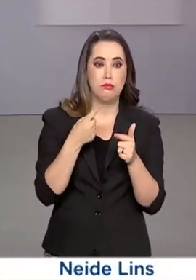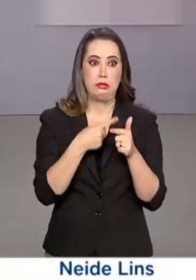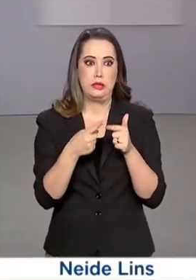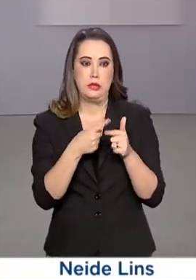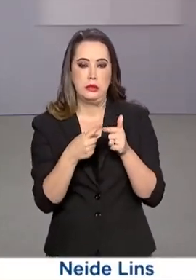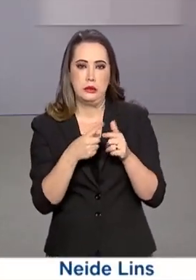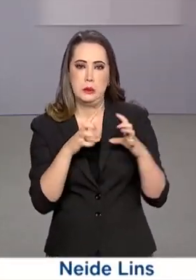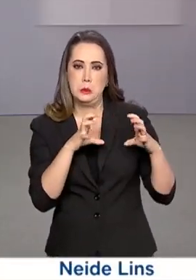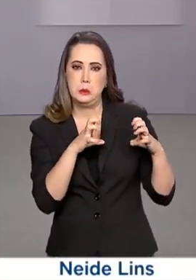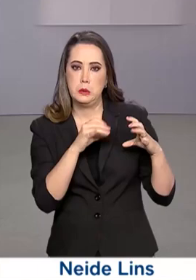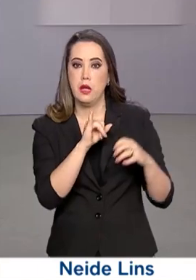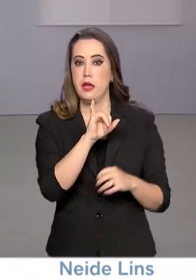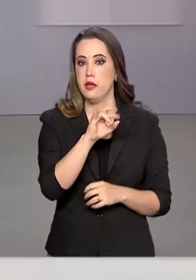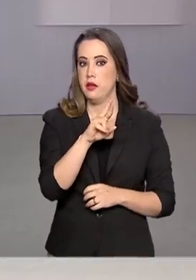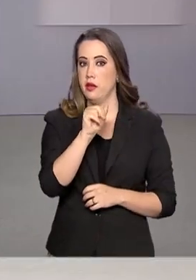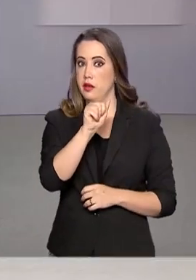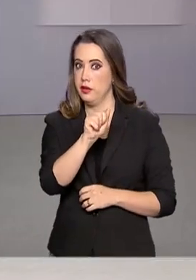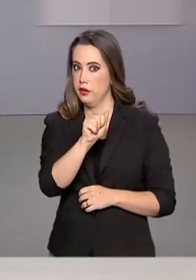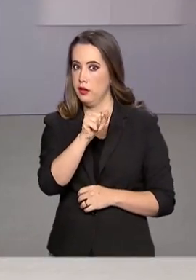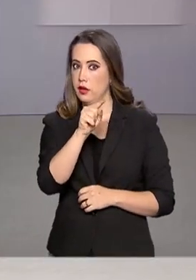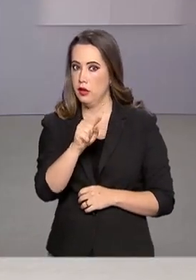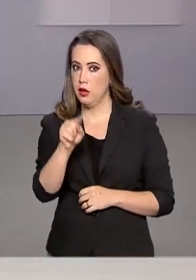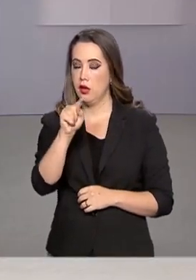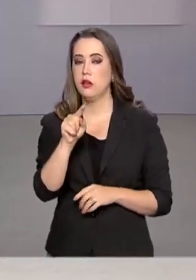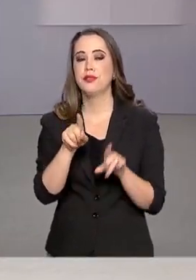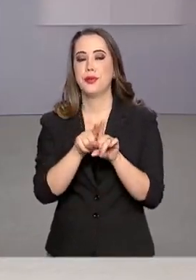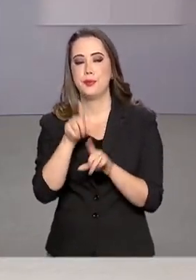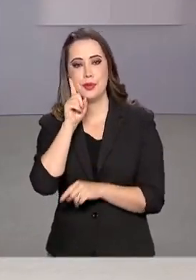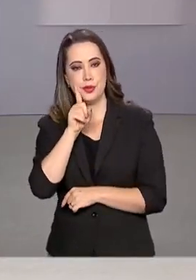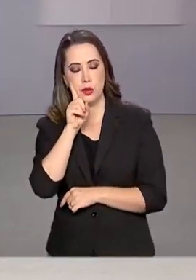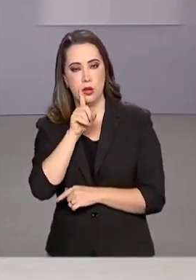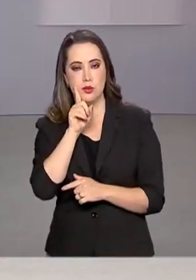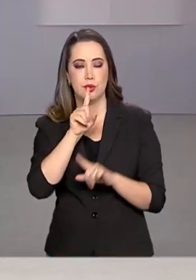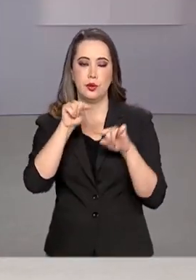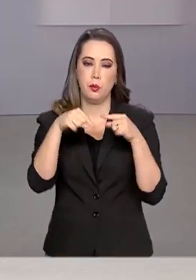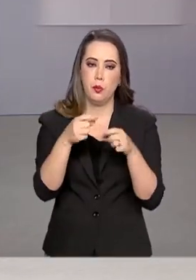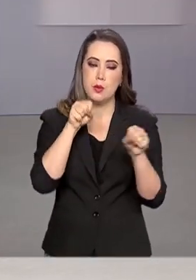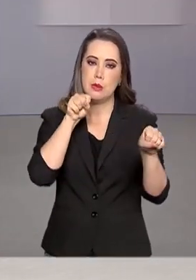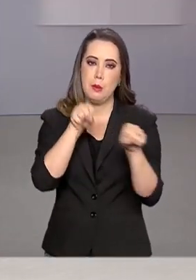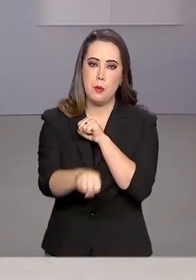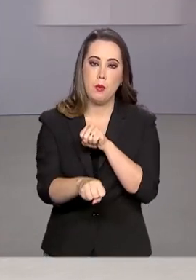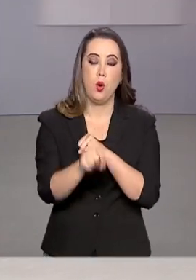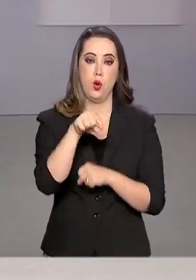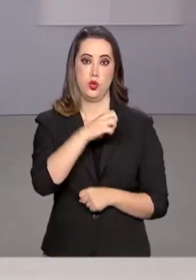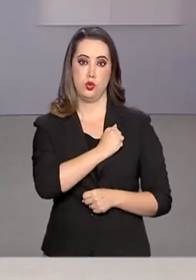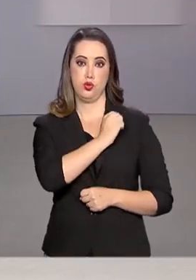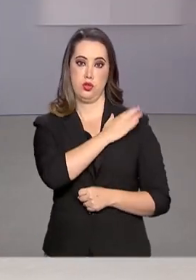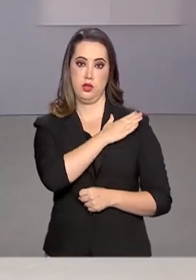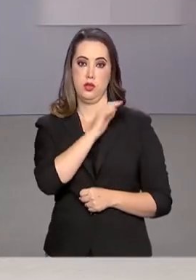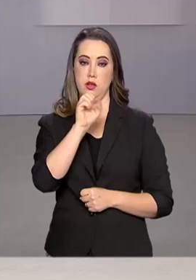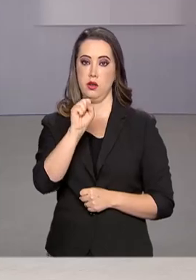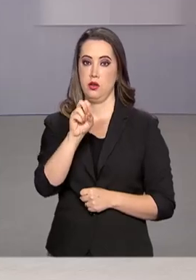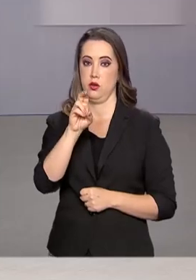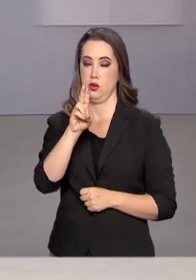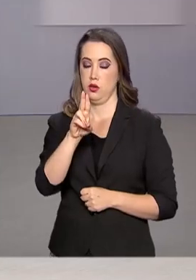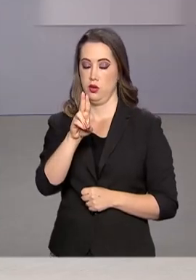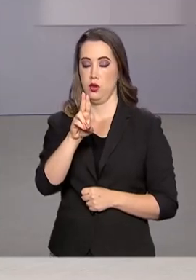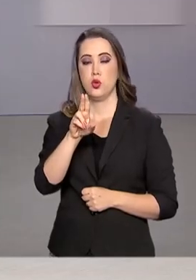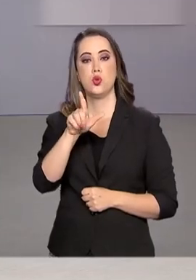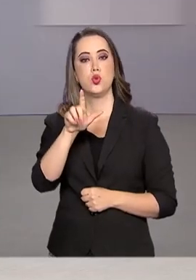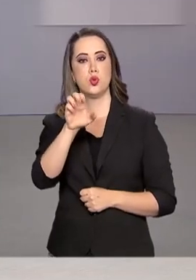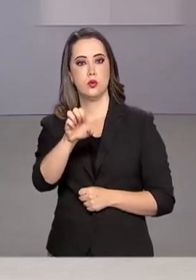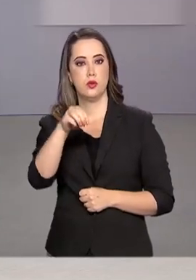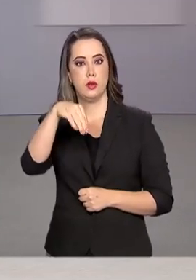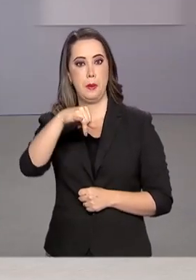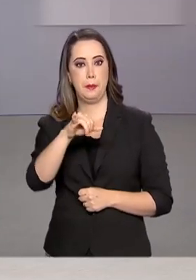do conflito entre Irã e Estados Unidos, provocado pela morte do general Suleimani, executado na semana passada por ordem do presidente